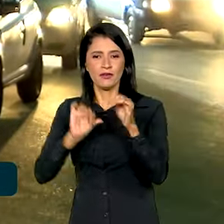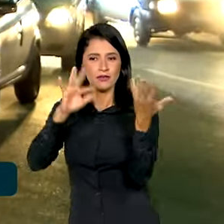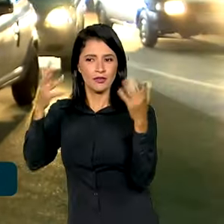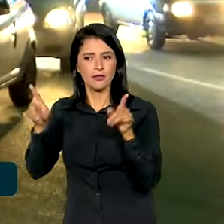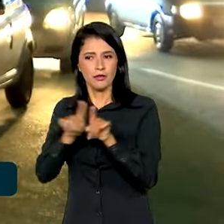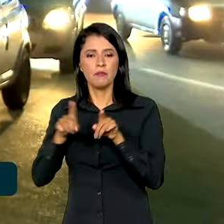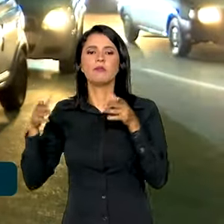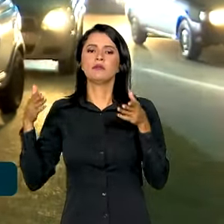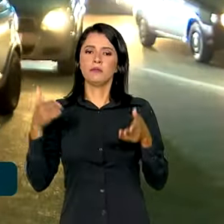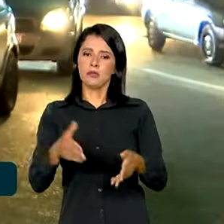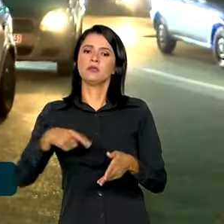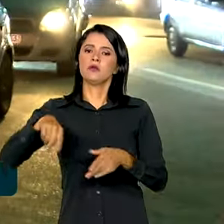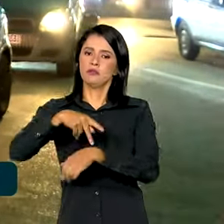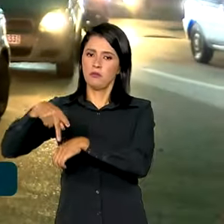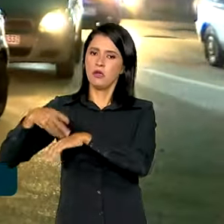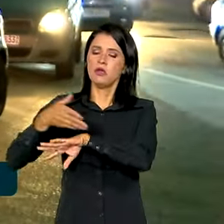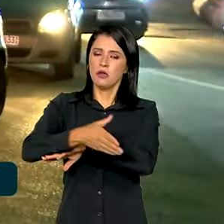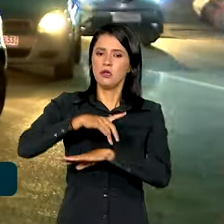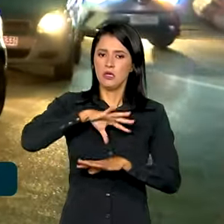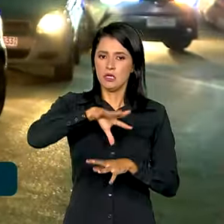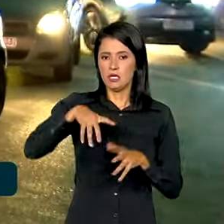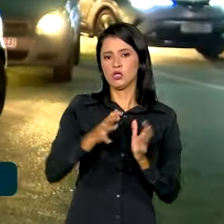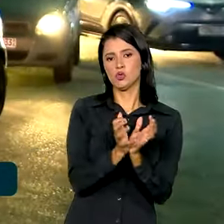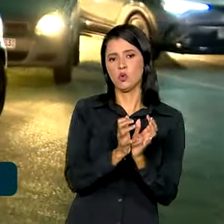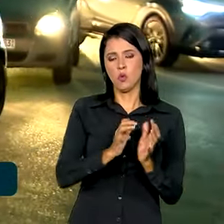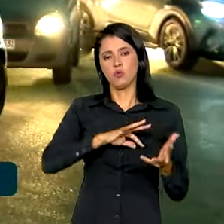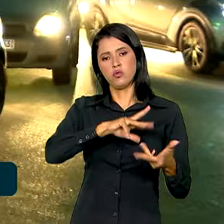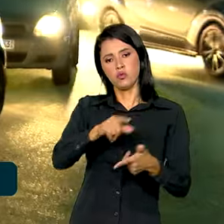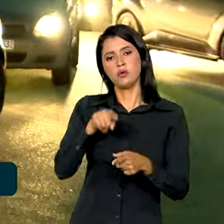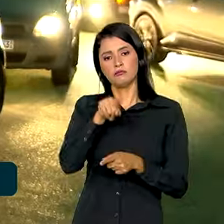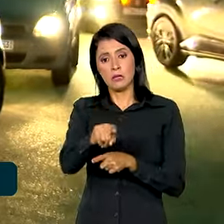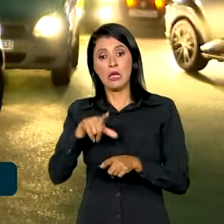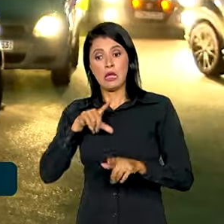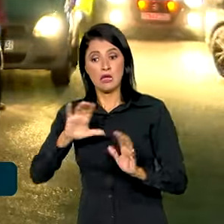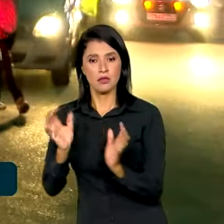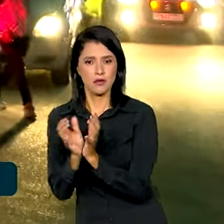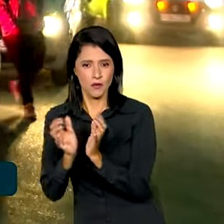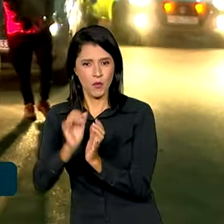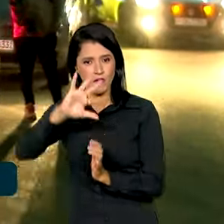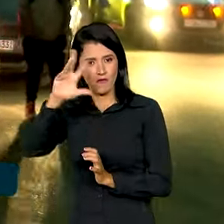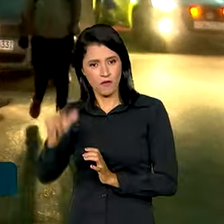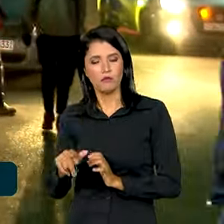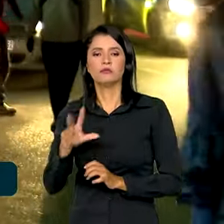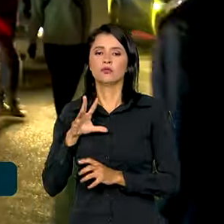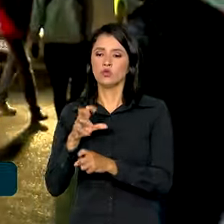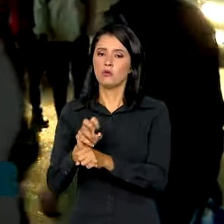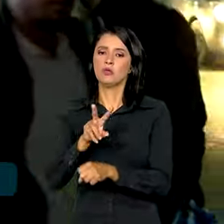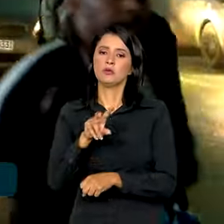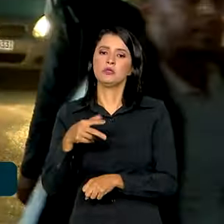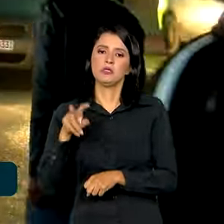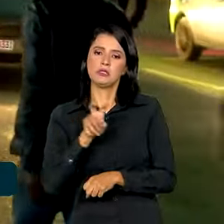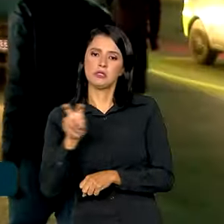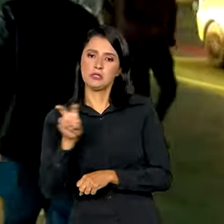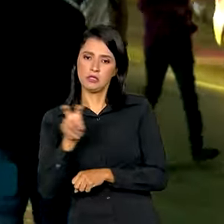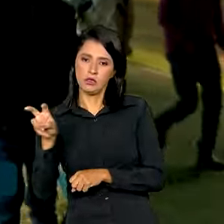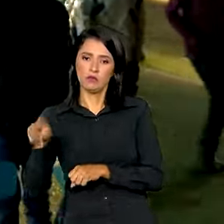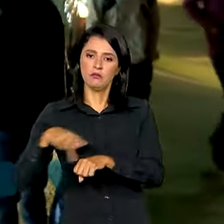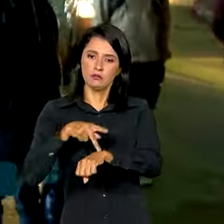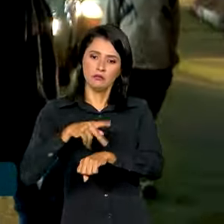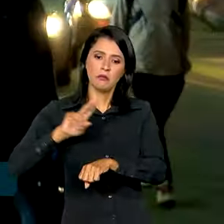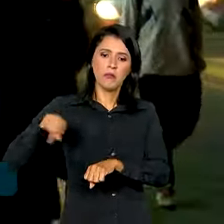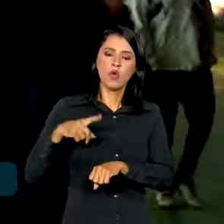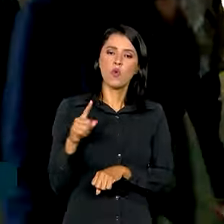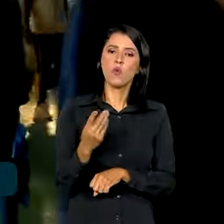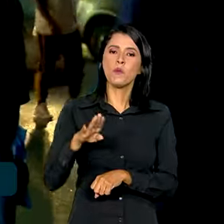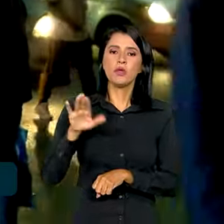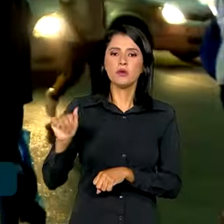países nos organismos internacionais. O Bloco da União Africana reúne 55 países, mais de 1 bilhão e 200 milhões de